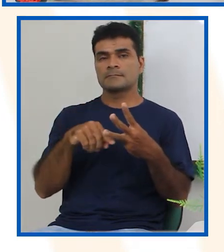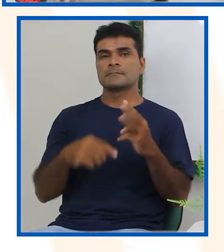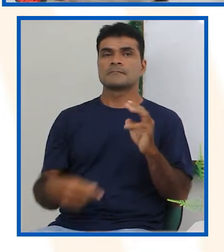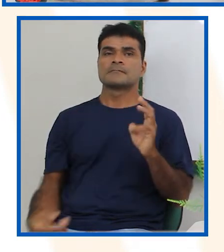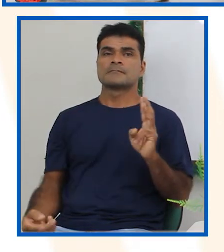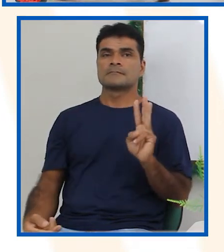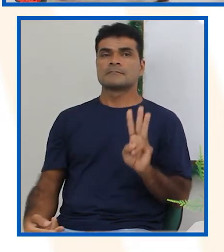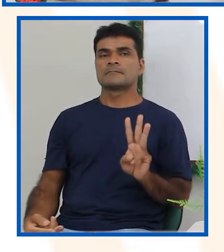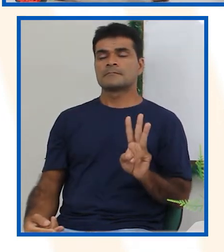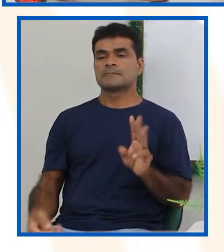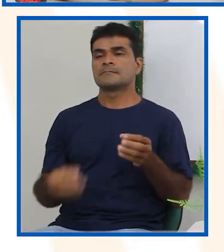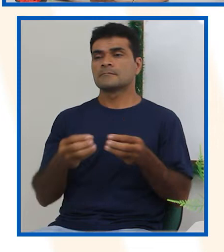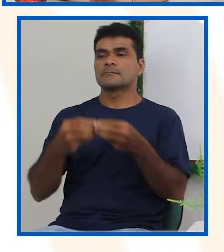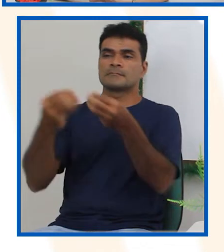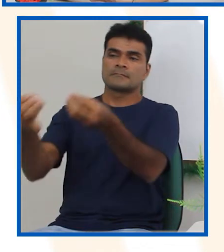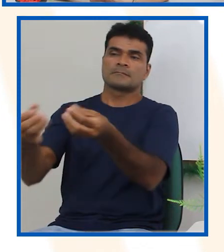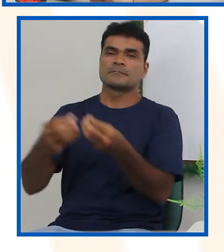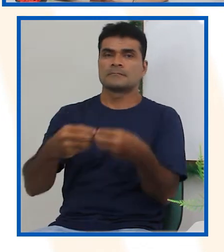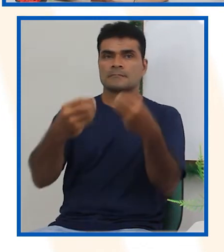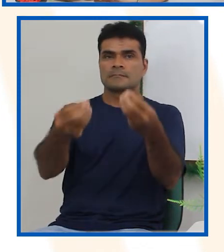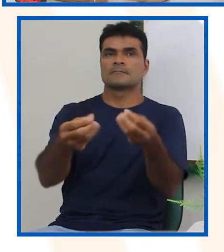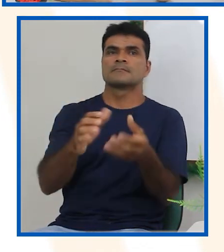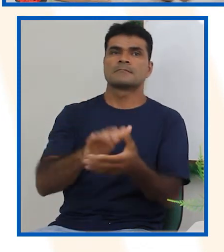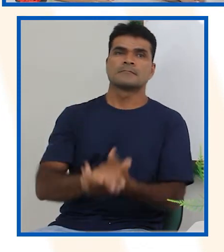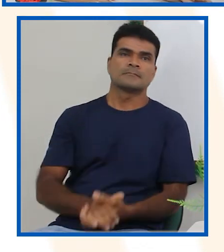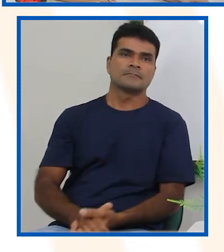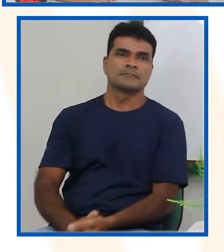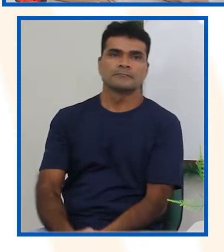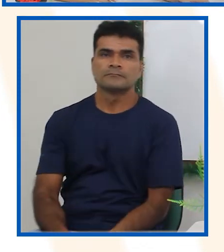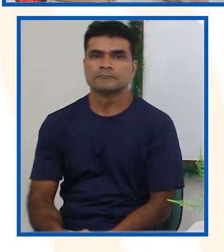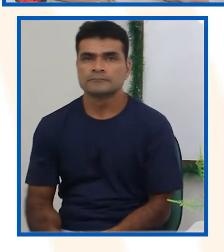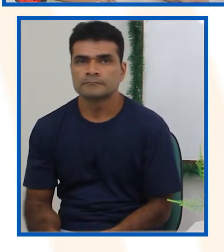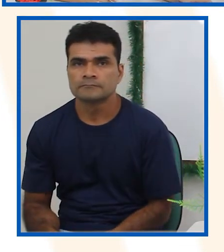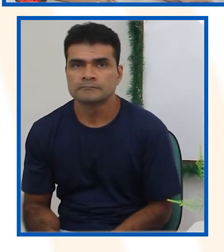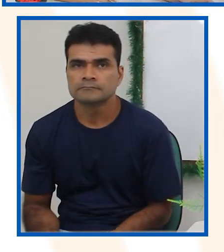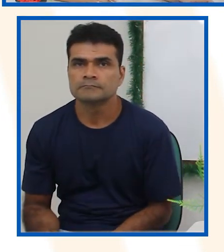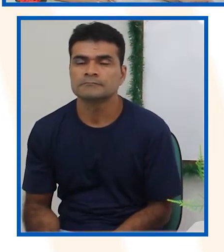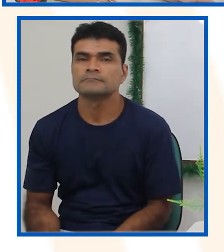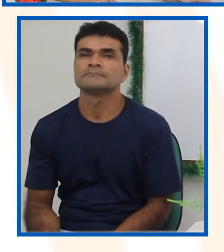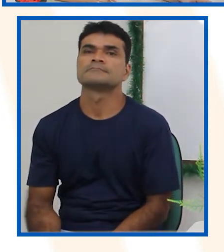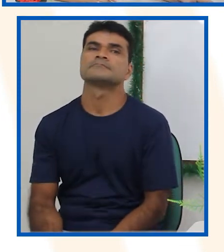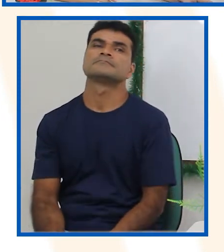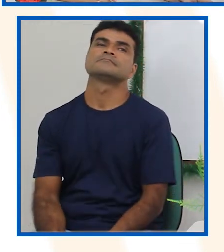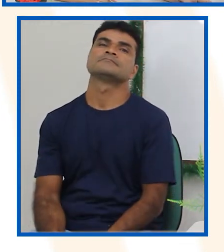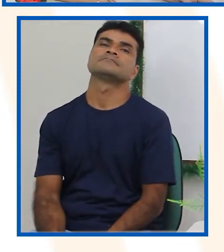ganhem ou que eles não ganhem a cor que eles queriam, não é? Então, olha só.